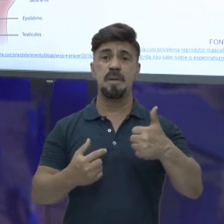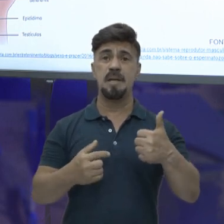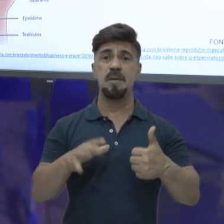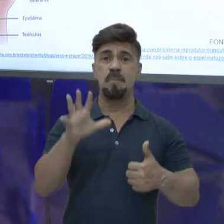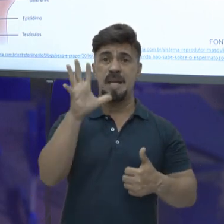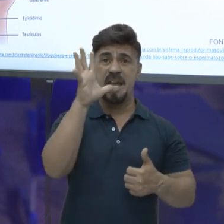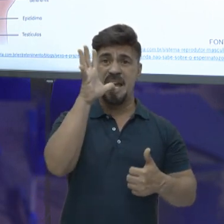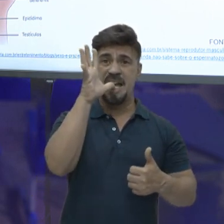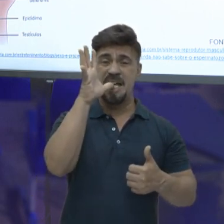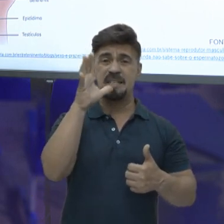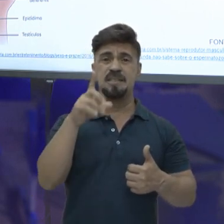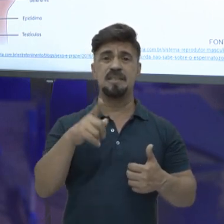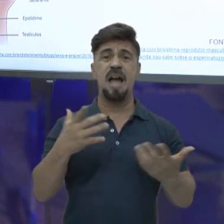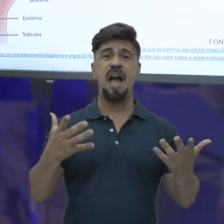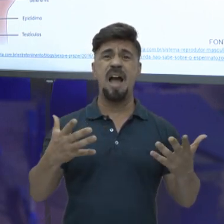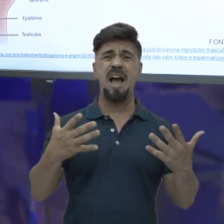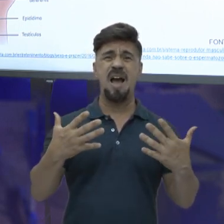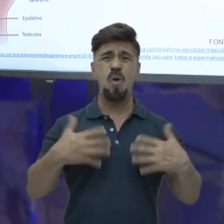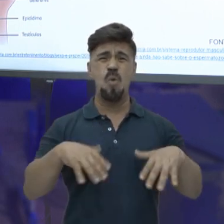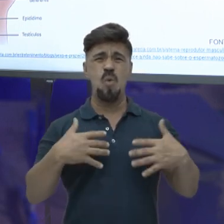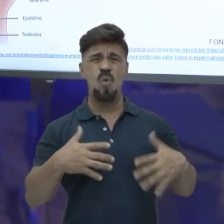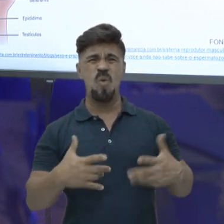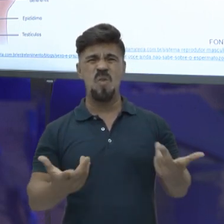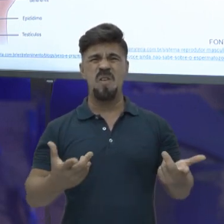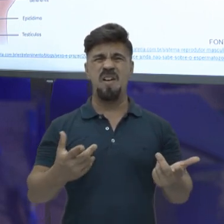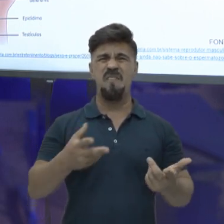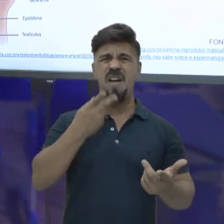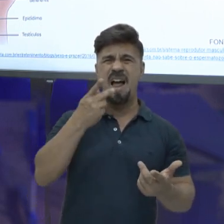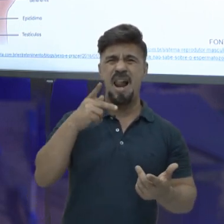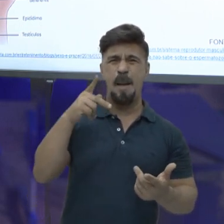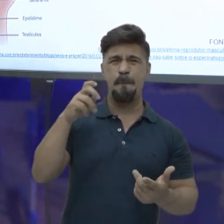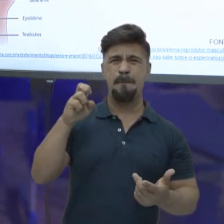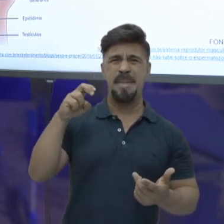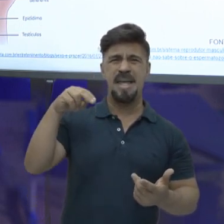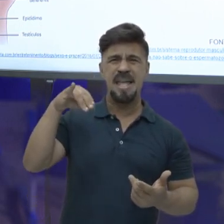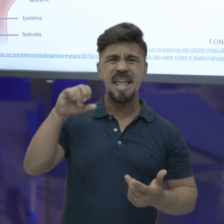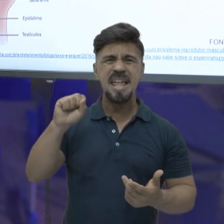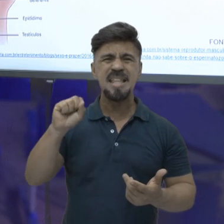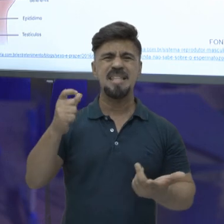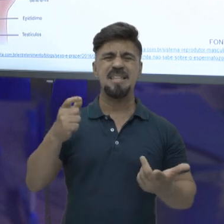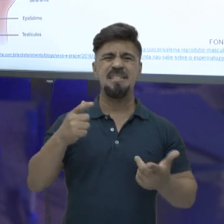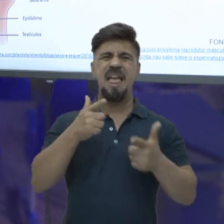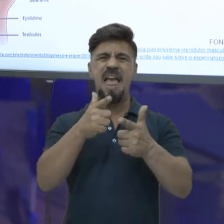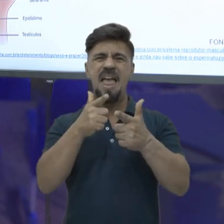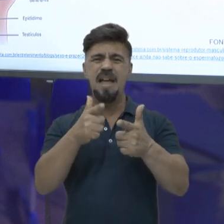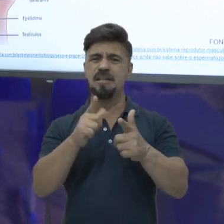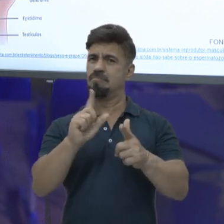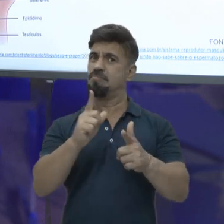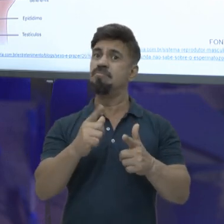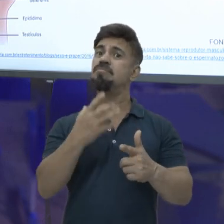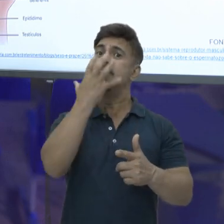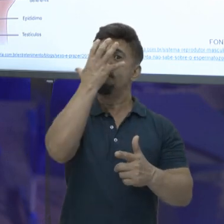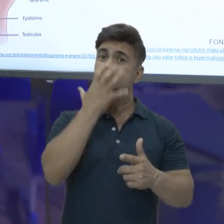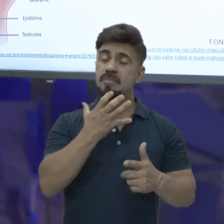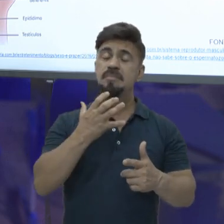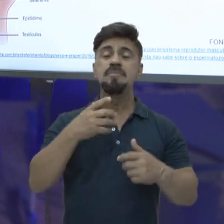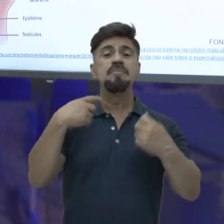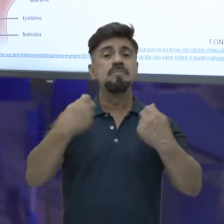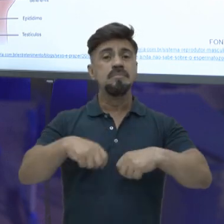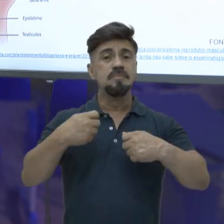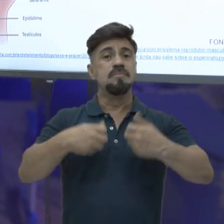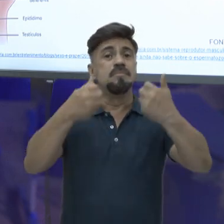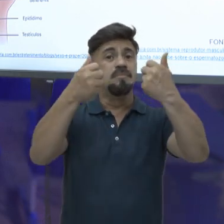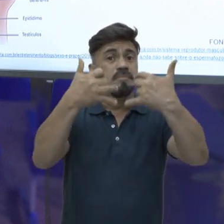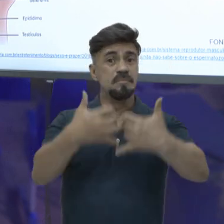pênis. Muita gente vai ficar, ah, falou pênis, falou pênis. Não, parem de tirar onda sobre isso. É necessário falar de pênis, por quê?